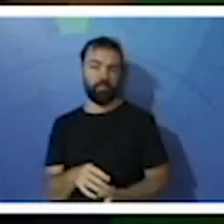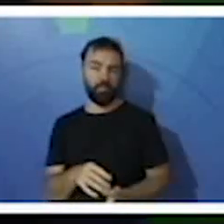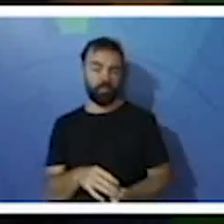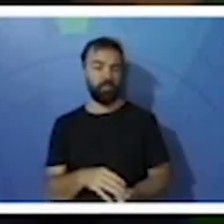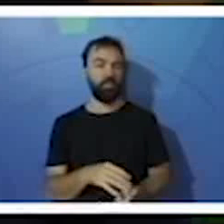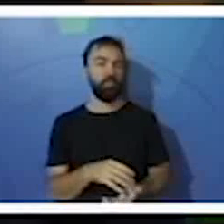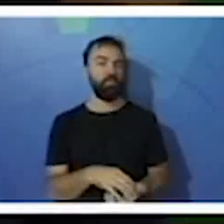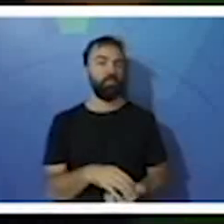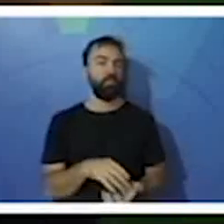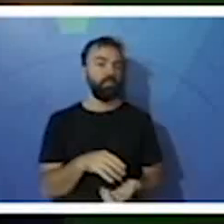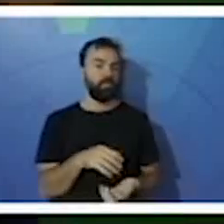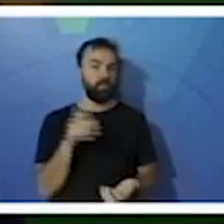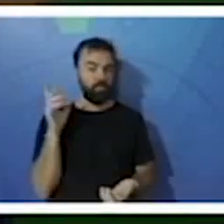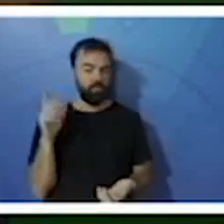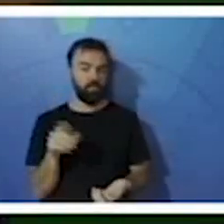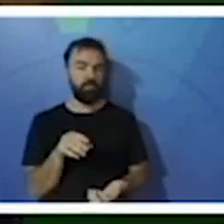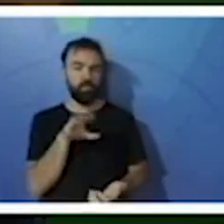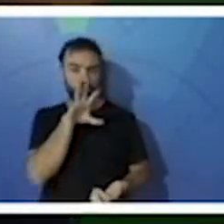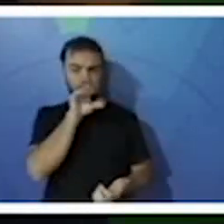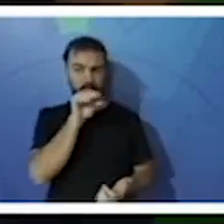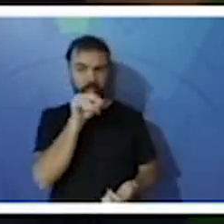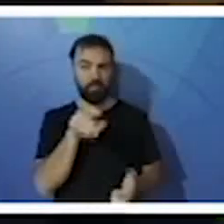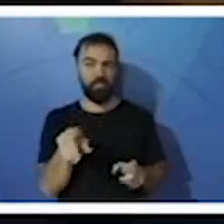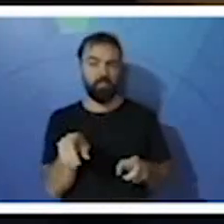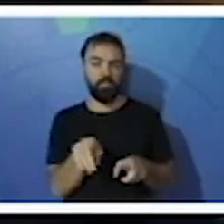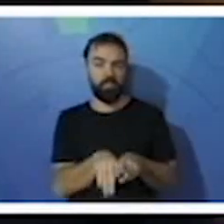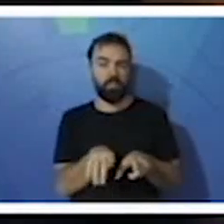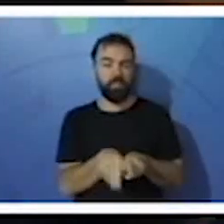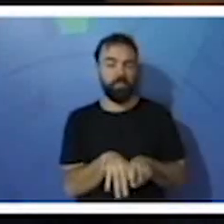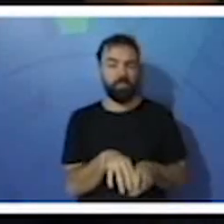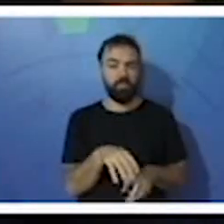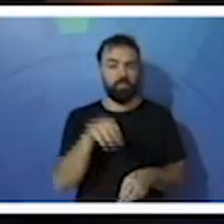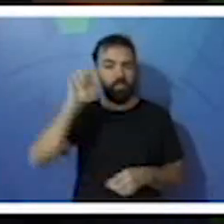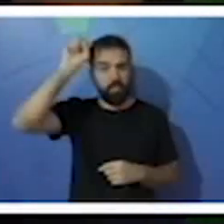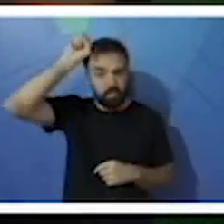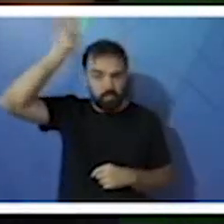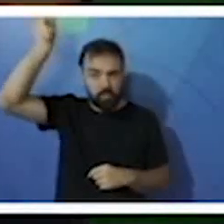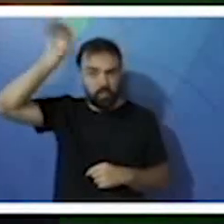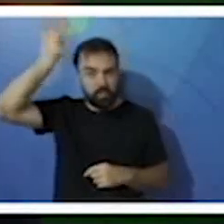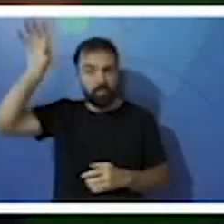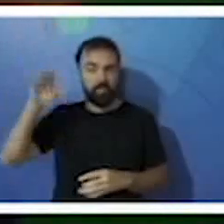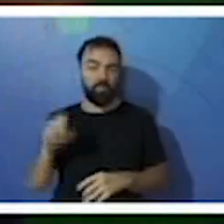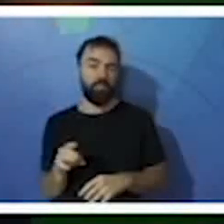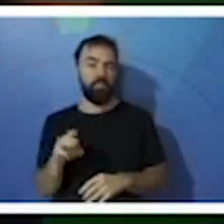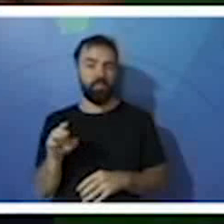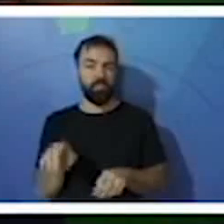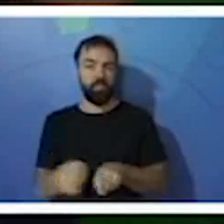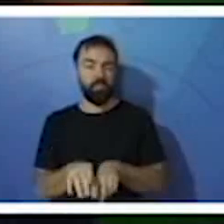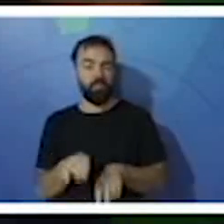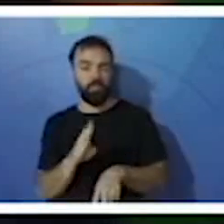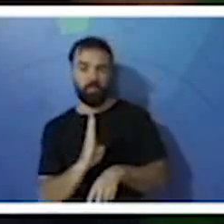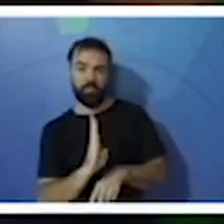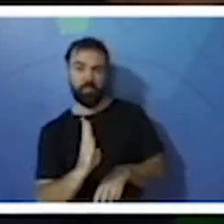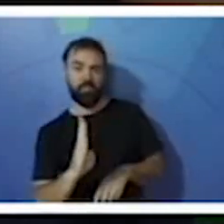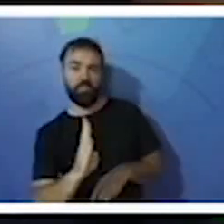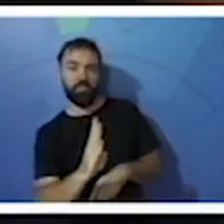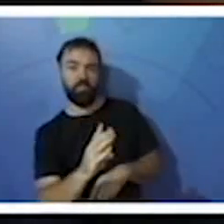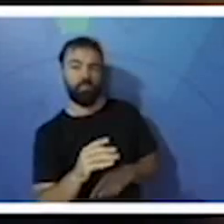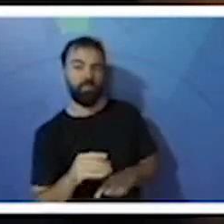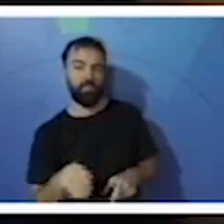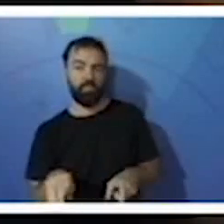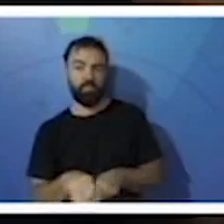outros animais, como as grandes baleias, o tubarão, baleia, o